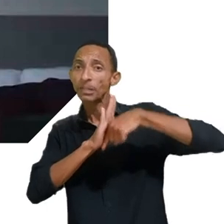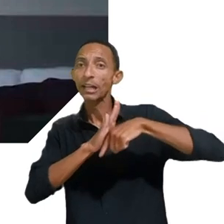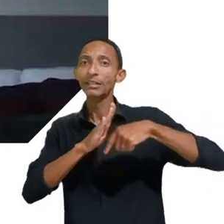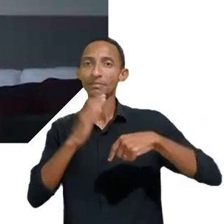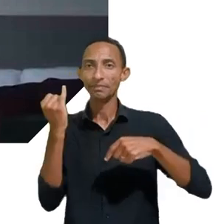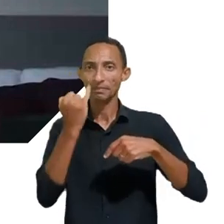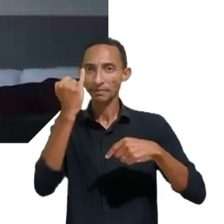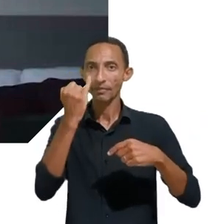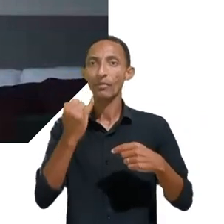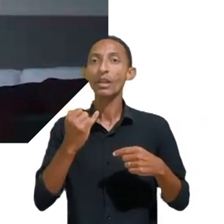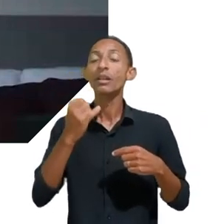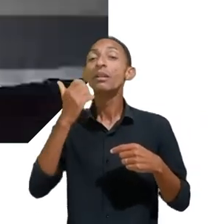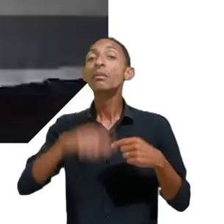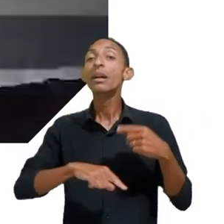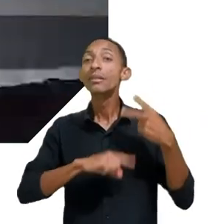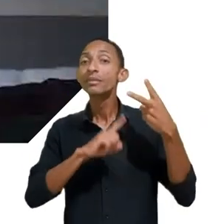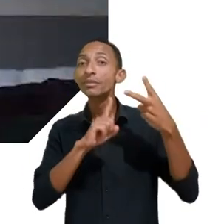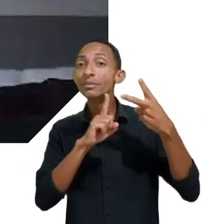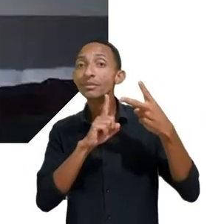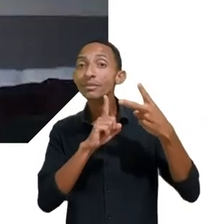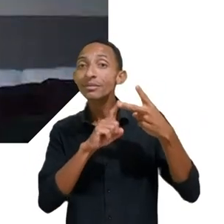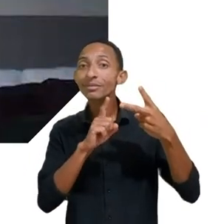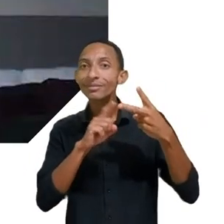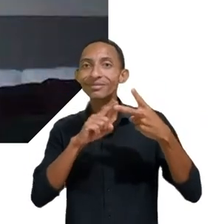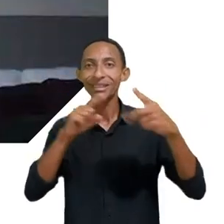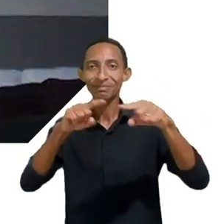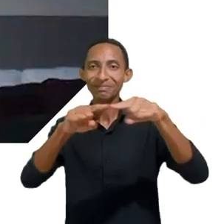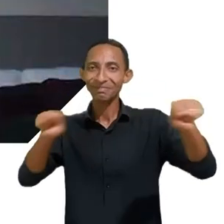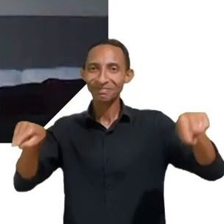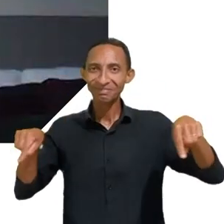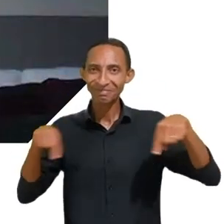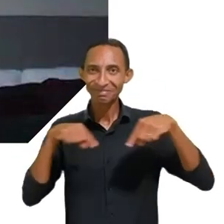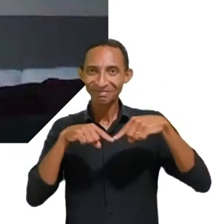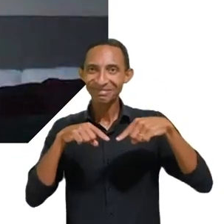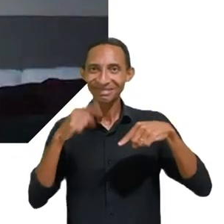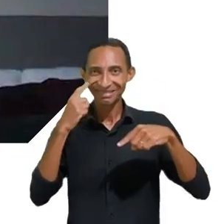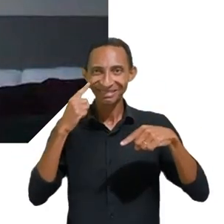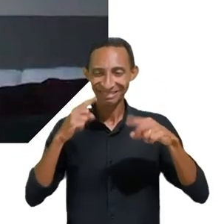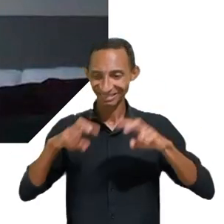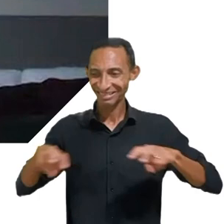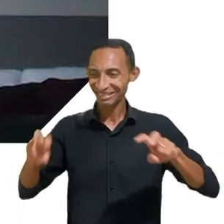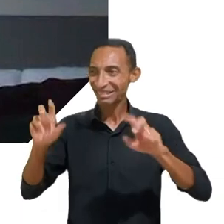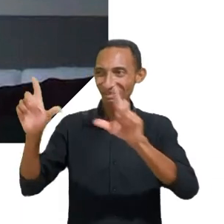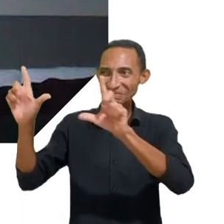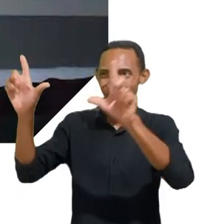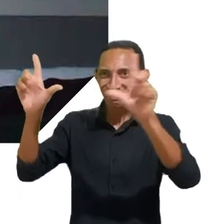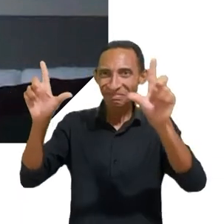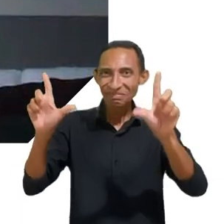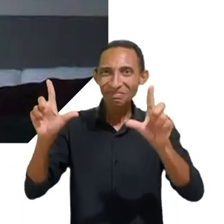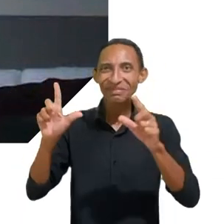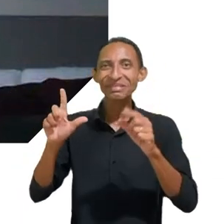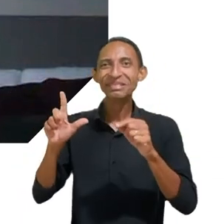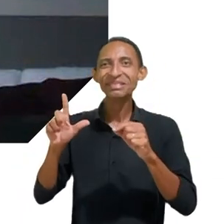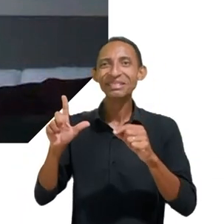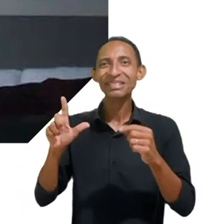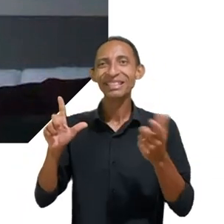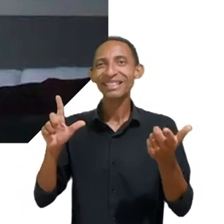mais ligada a nossa mesa é que gente como diz o povo como diz a sabedoria popular não tem almoço de graça